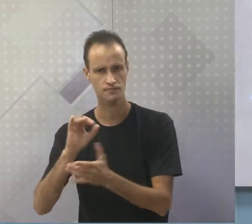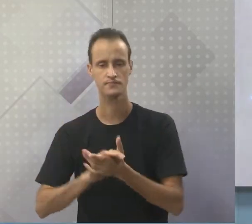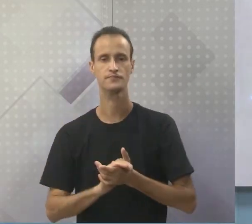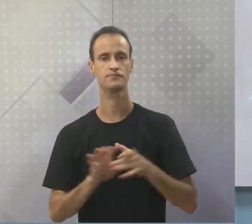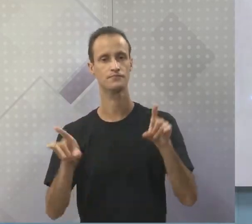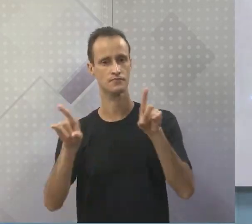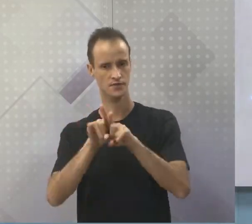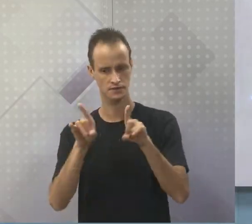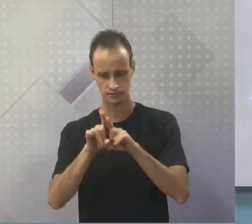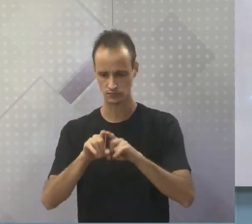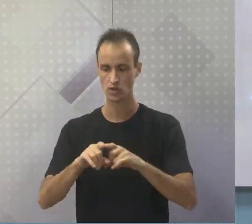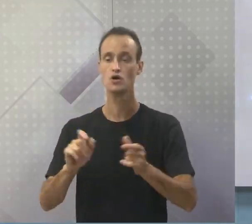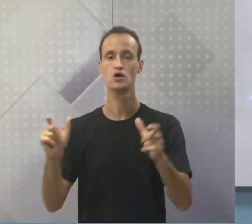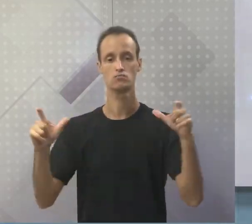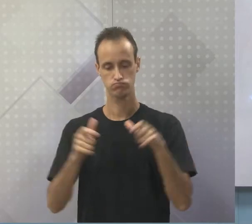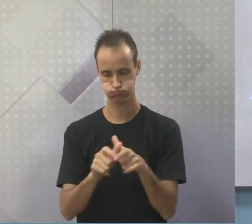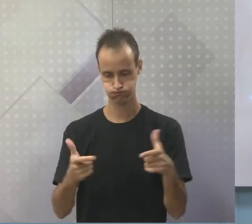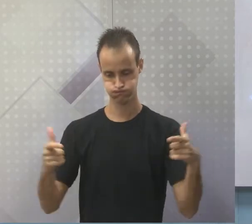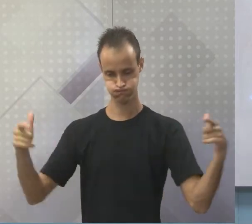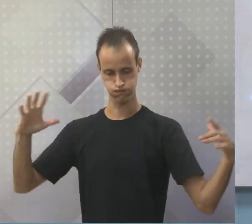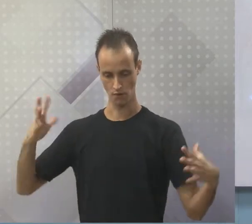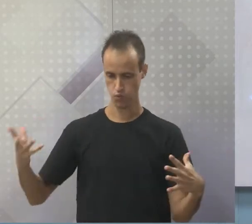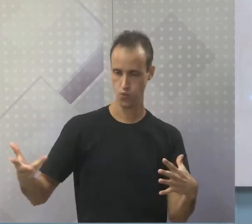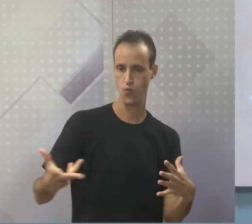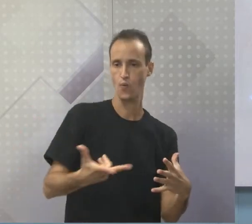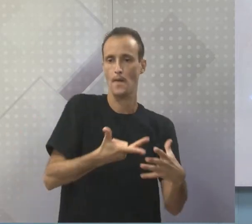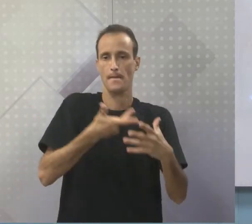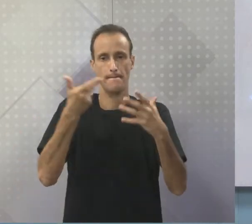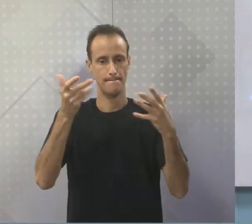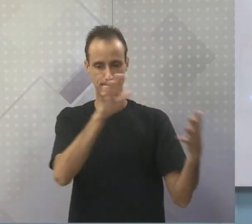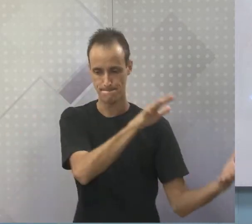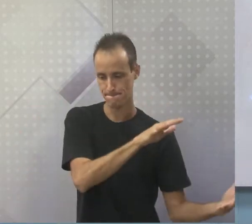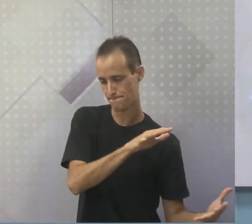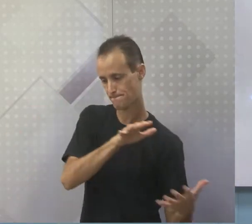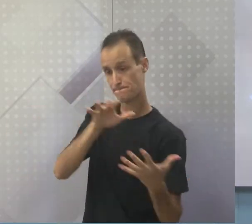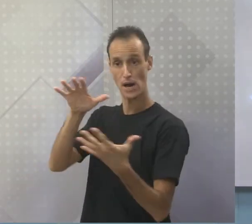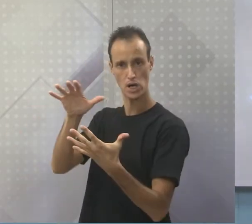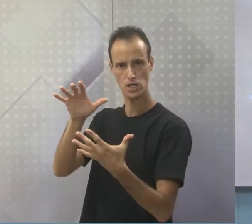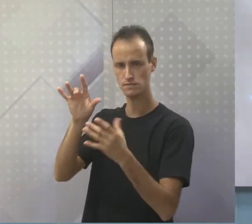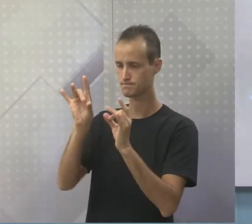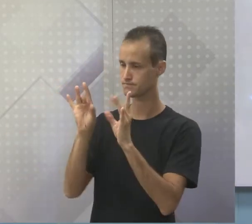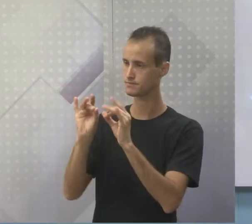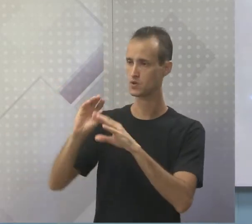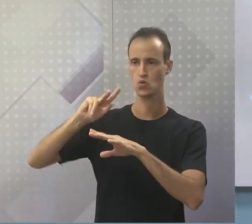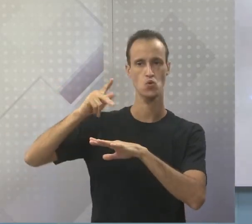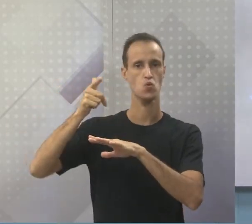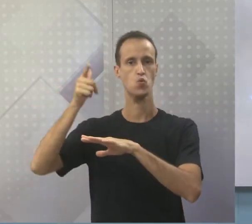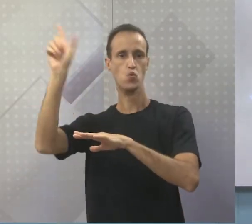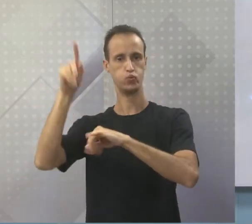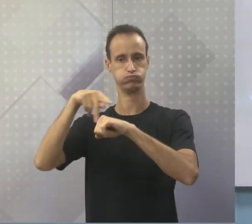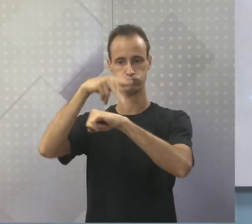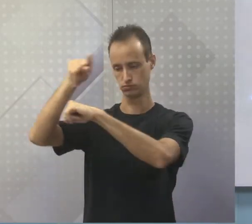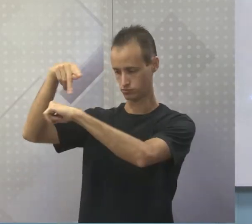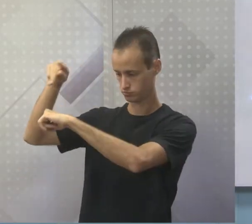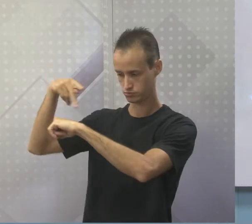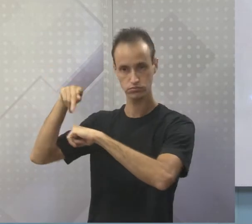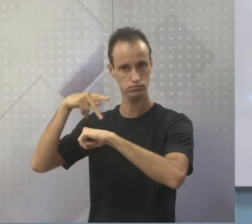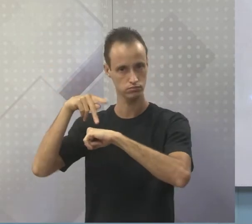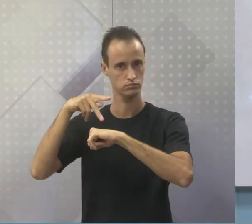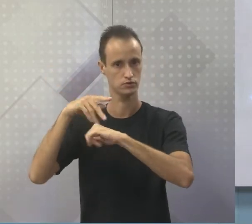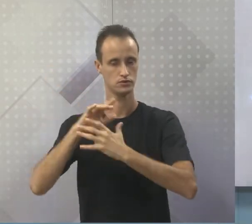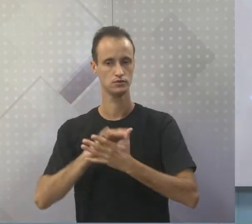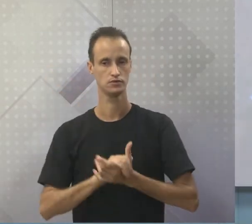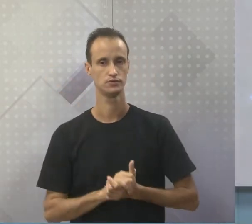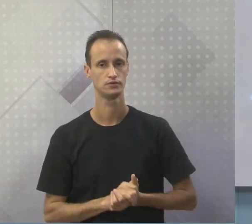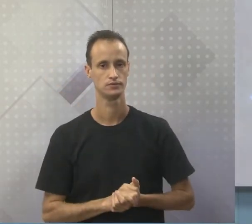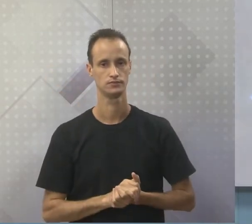consequentemente, essa produção vai ser maior e muito provavelmente destinado ao mercado externo, a exportação, para abastecer o